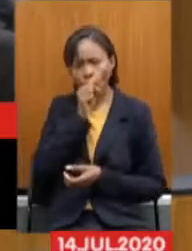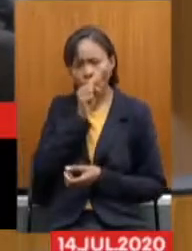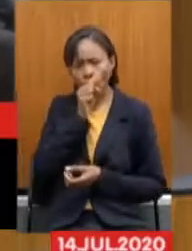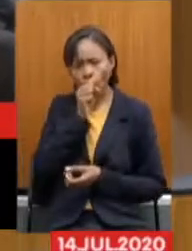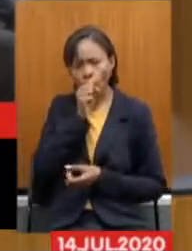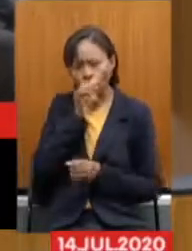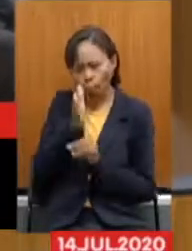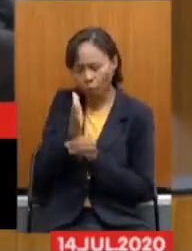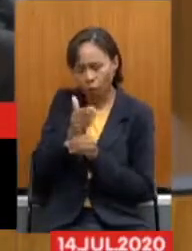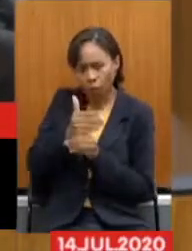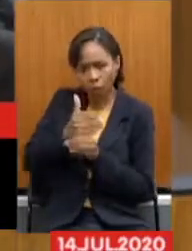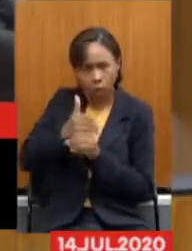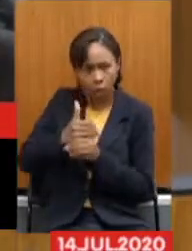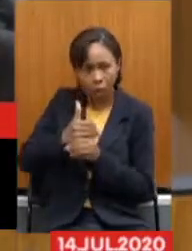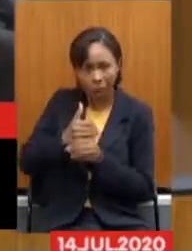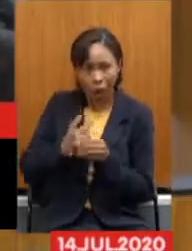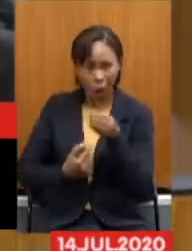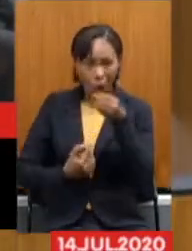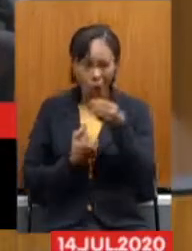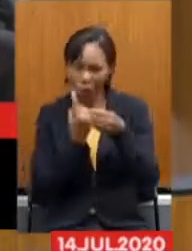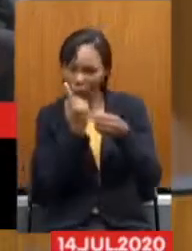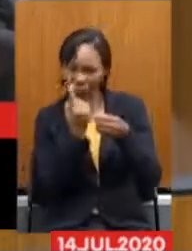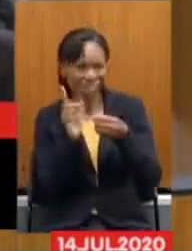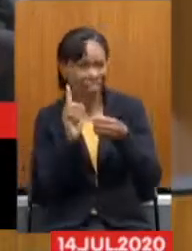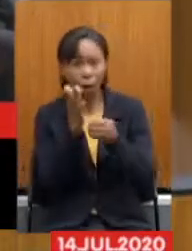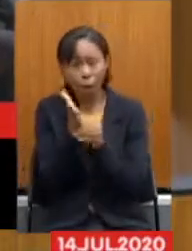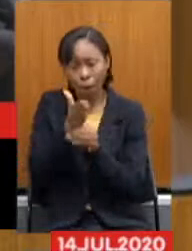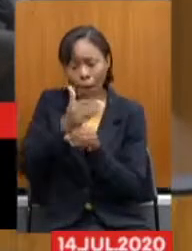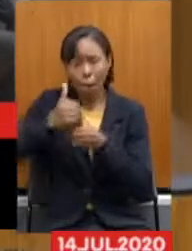não é uma laranja Inteira mais É claro claro que está